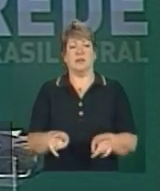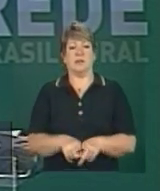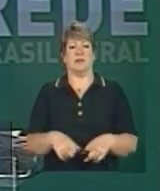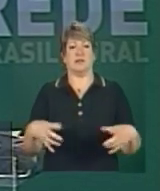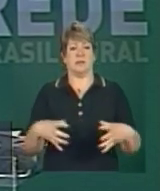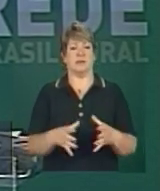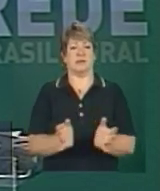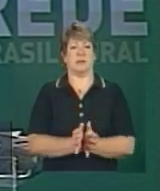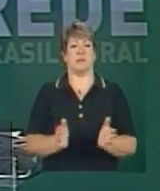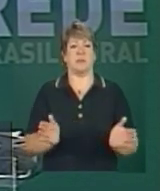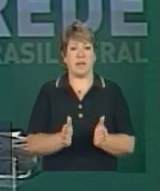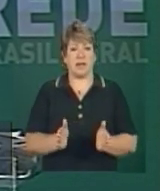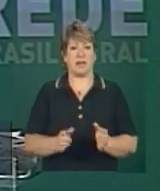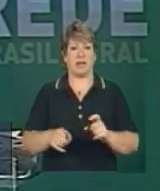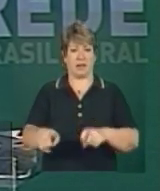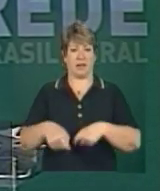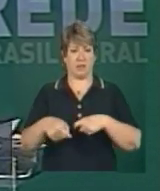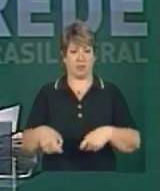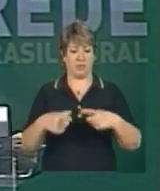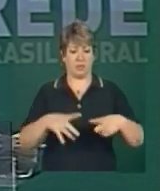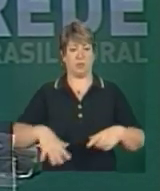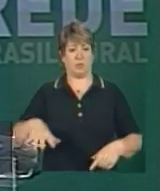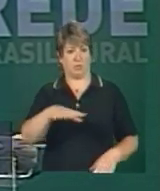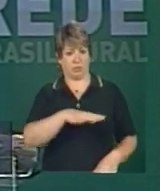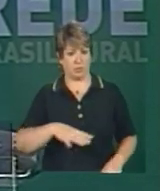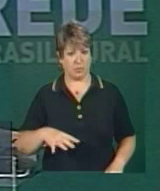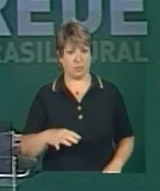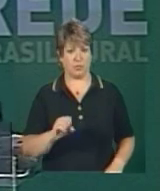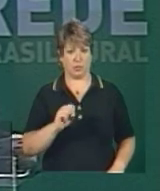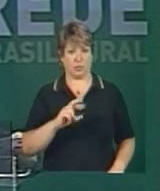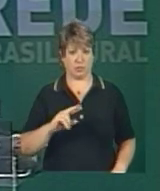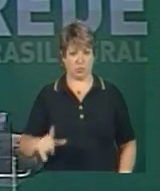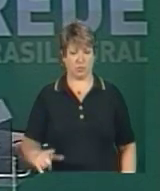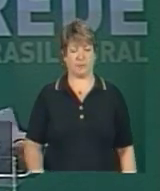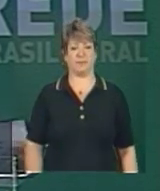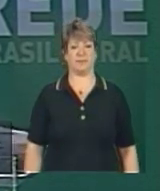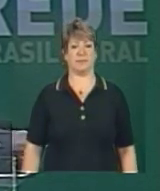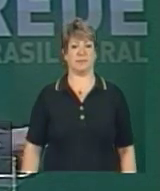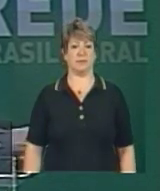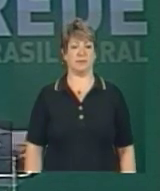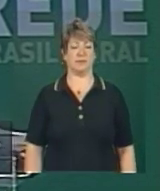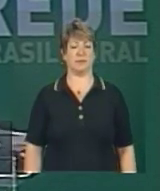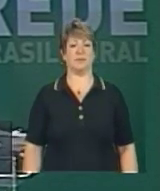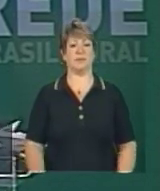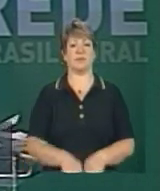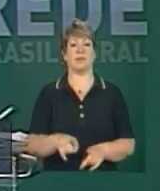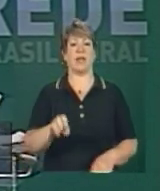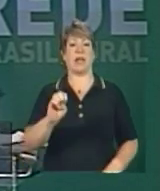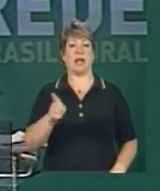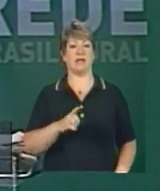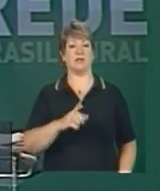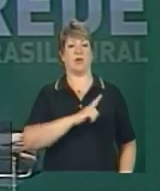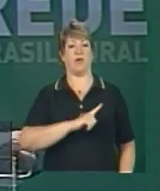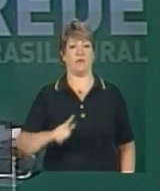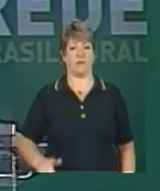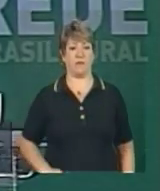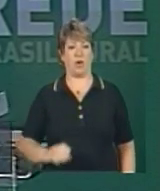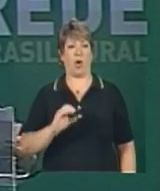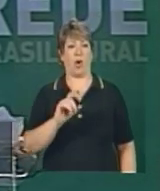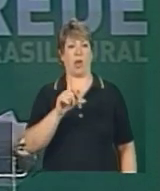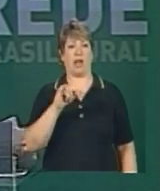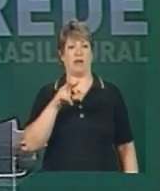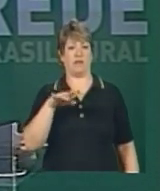da Região Sul, Udo Tesmer, o ex-governador, Olívio Dutra,